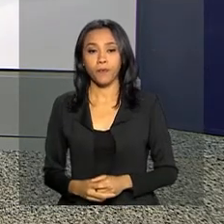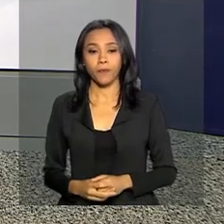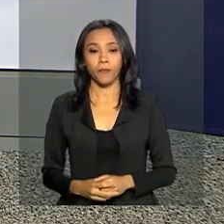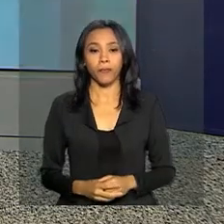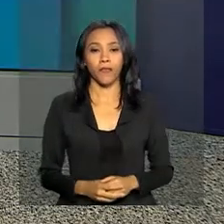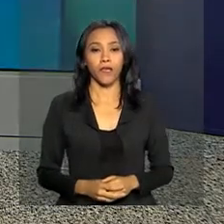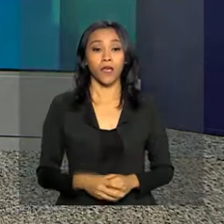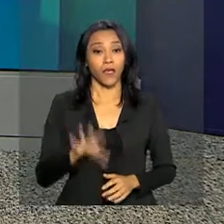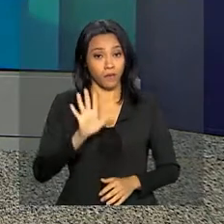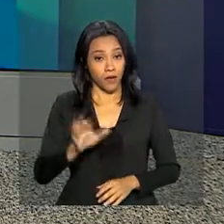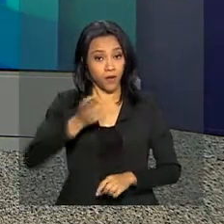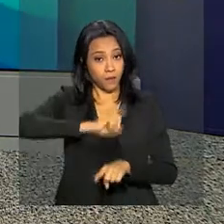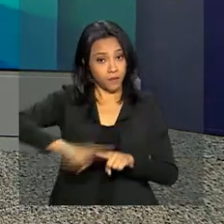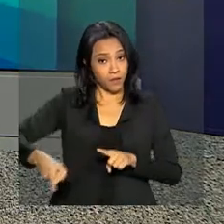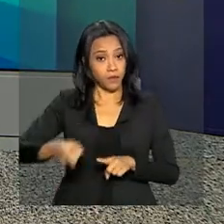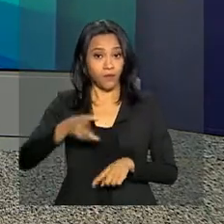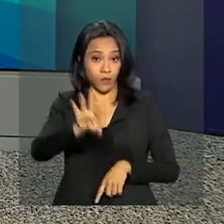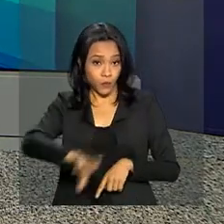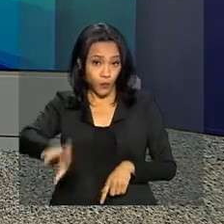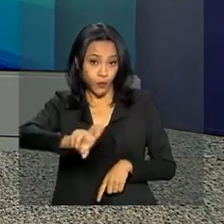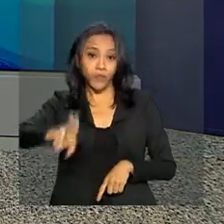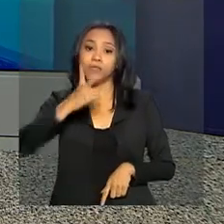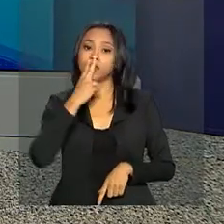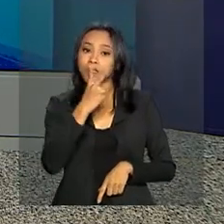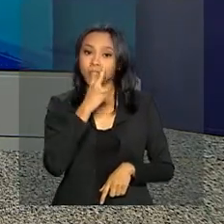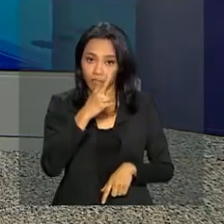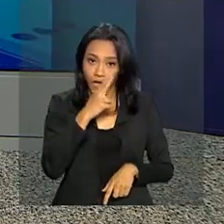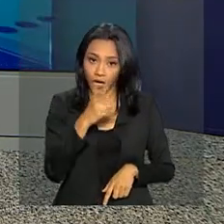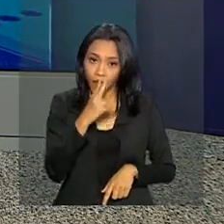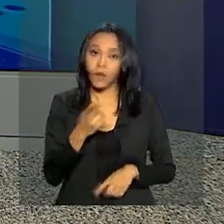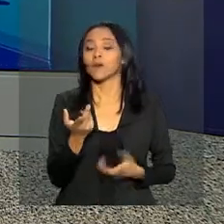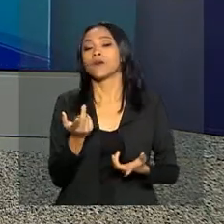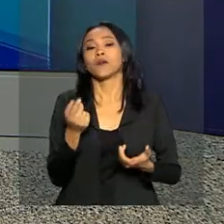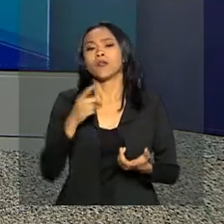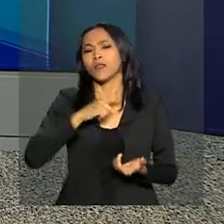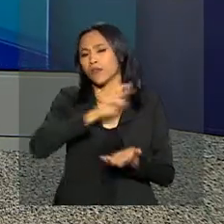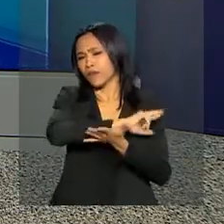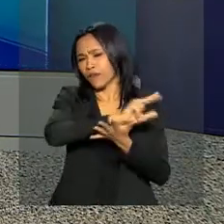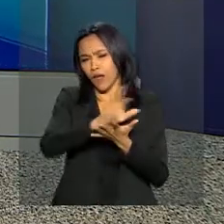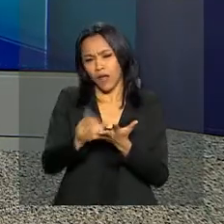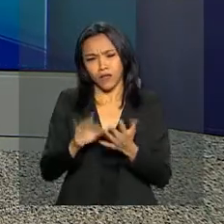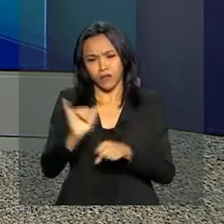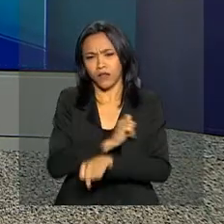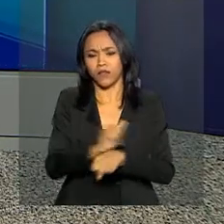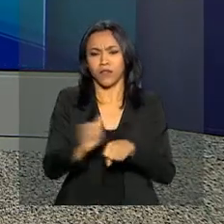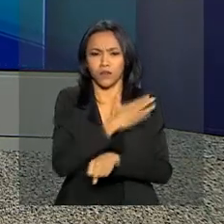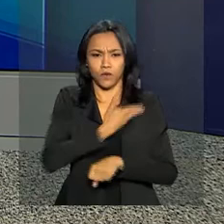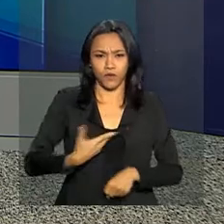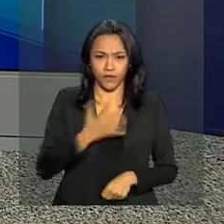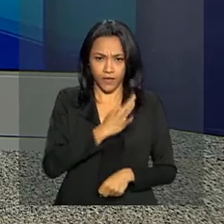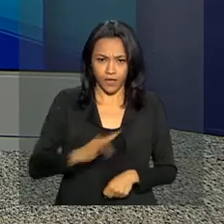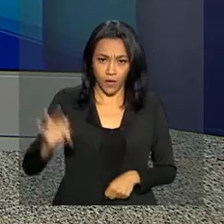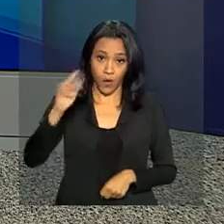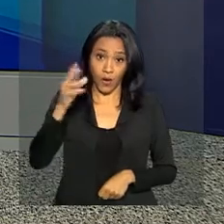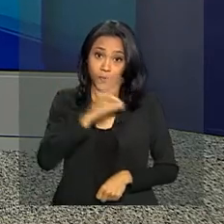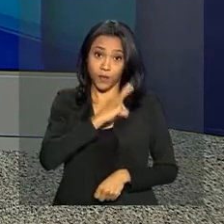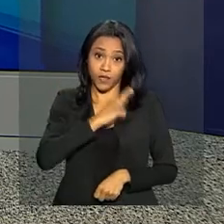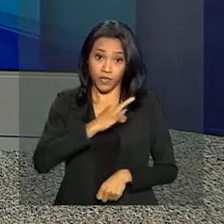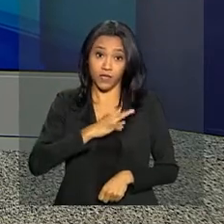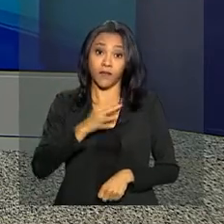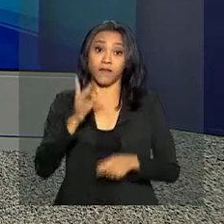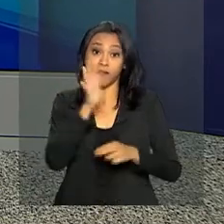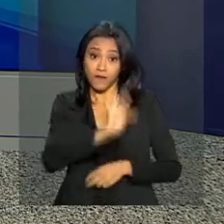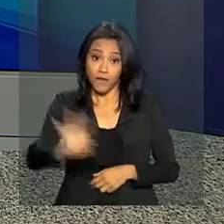E para coibir o consumo de cigarros ilegais, o governo federal tem várias ações. A Polícia Federal faz operações para impedir o